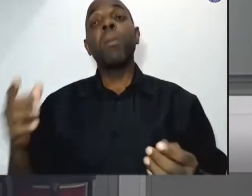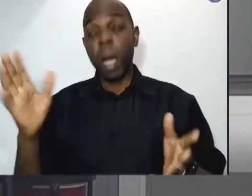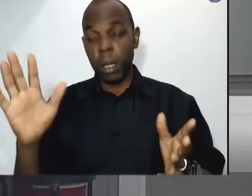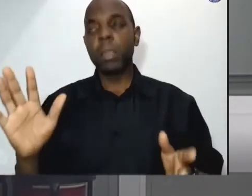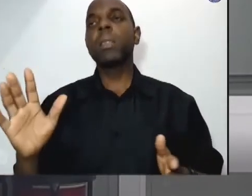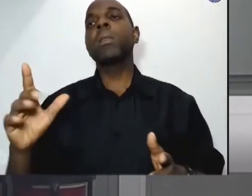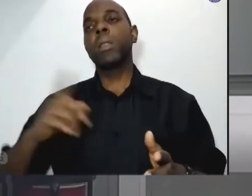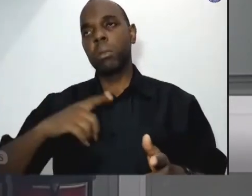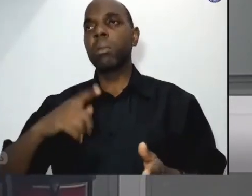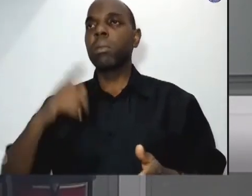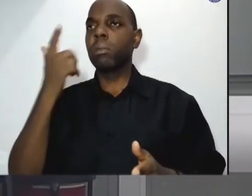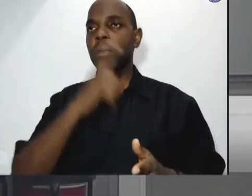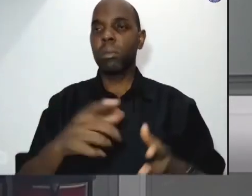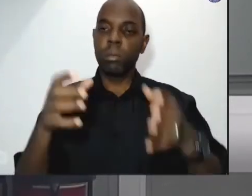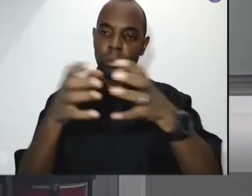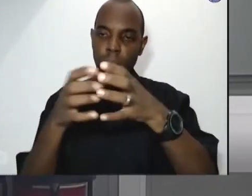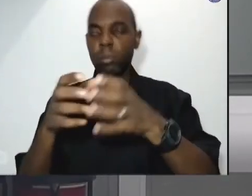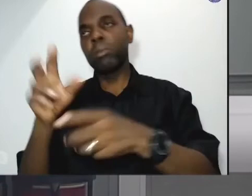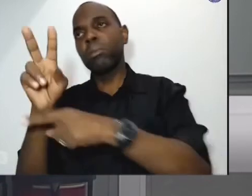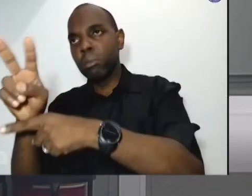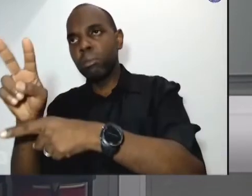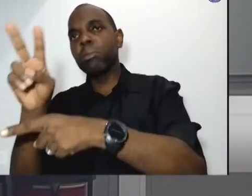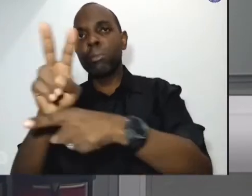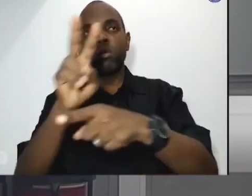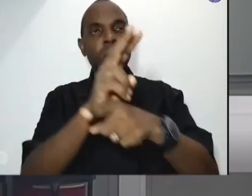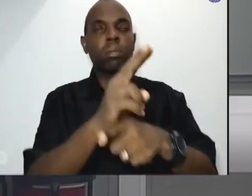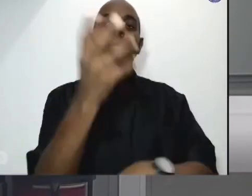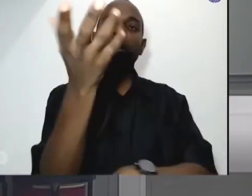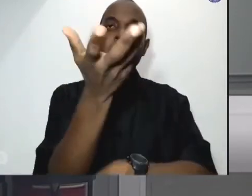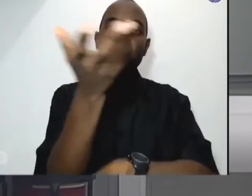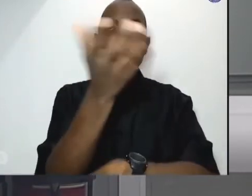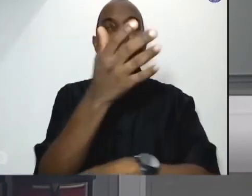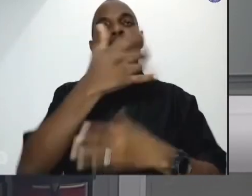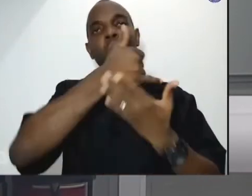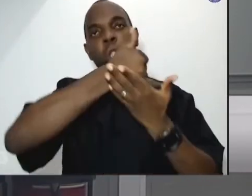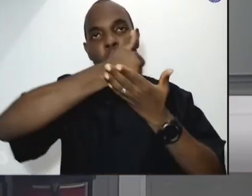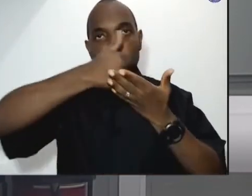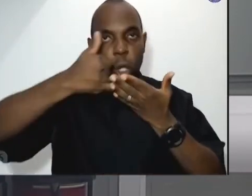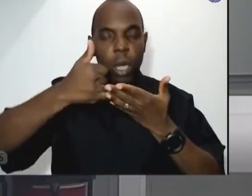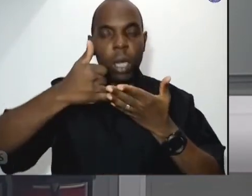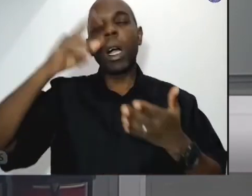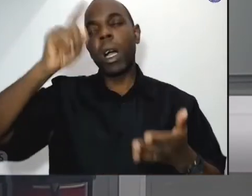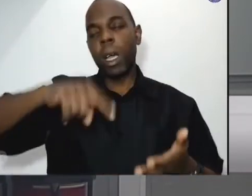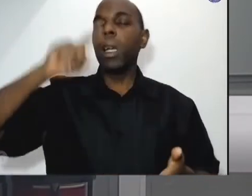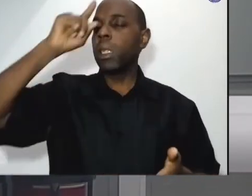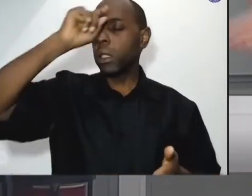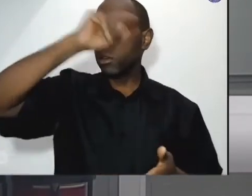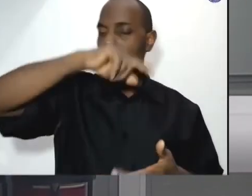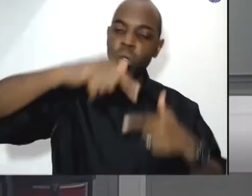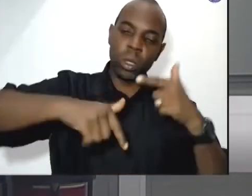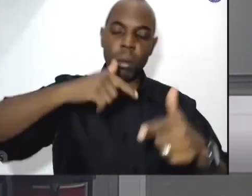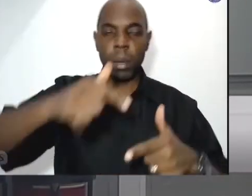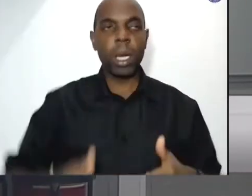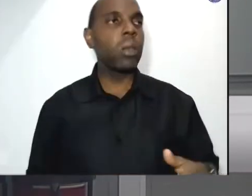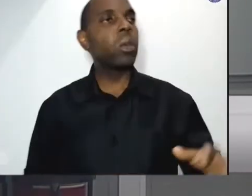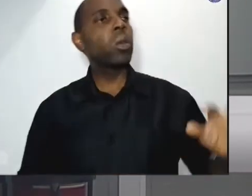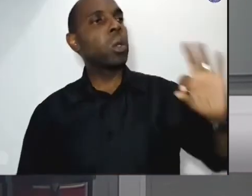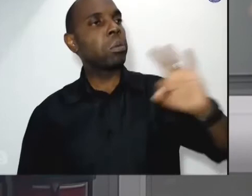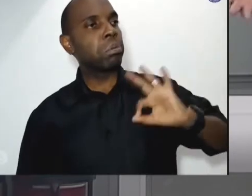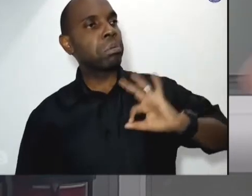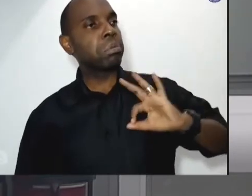consegue encaminhar a questão das drogas muito difícil de trabalhar parabenizar a nossa guarda pela nossa formatura